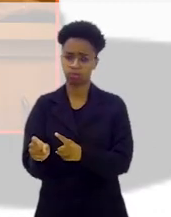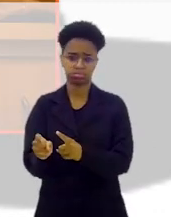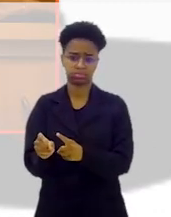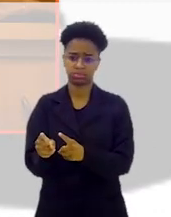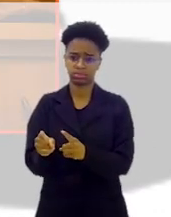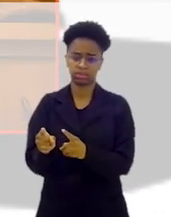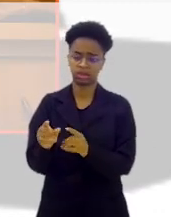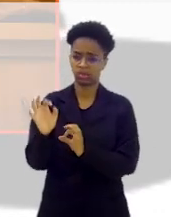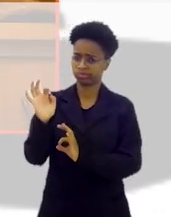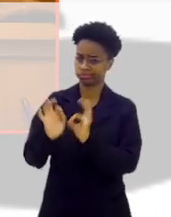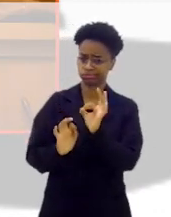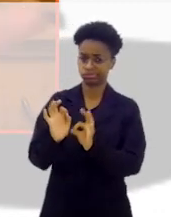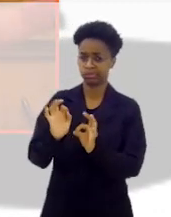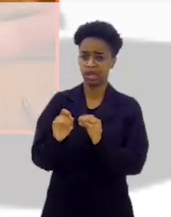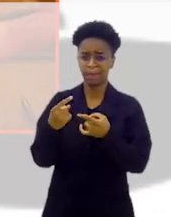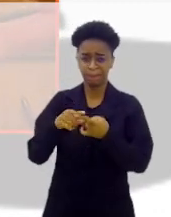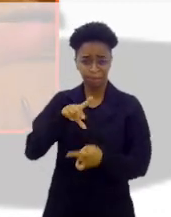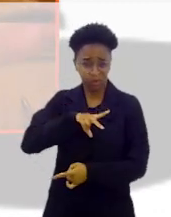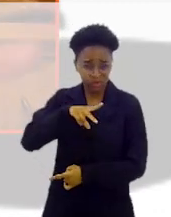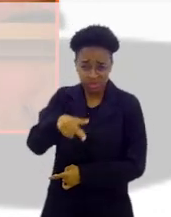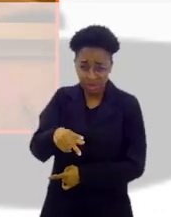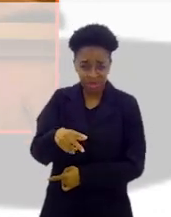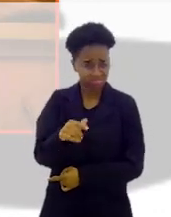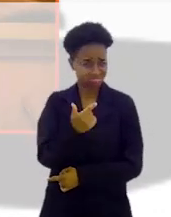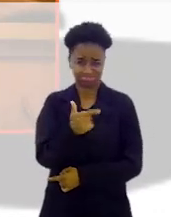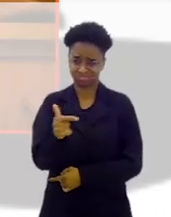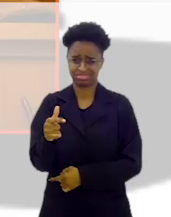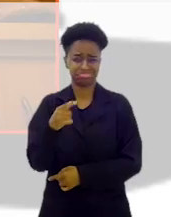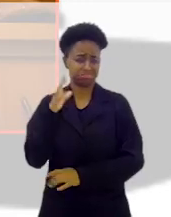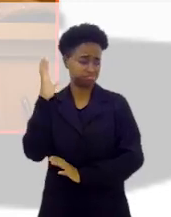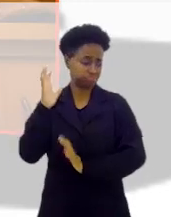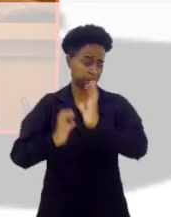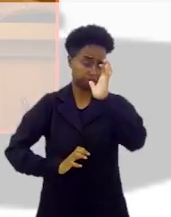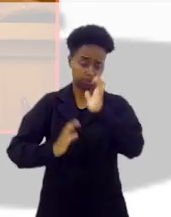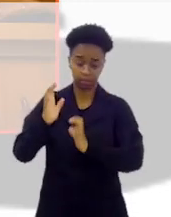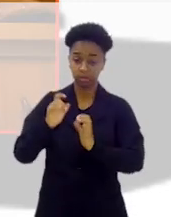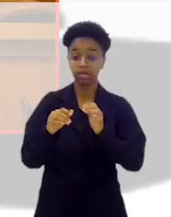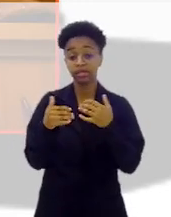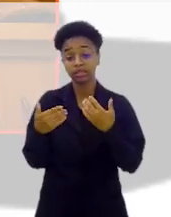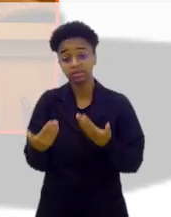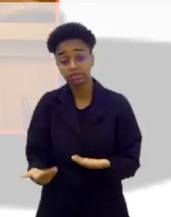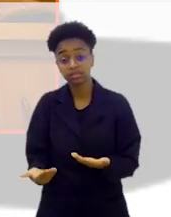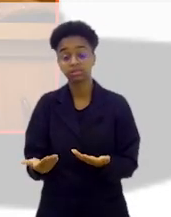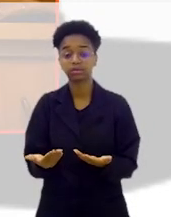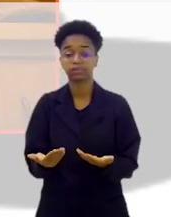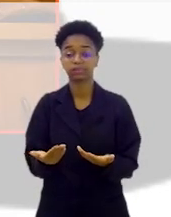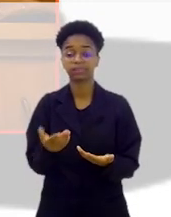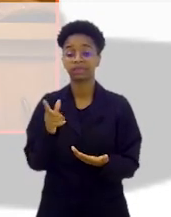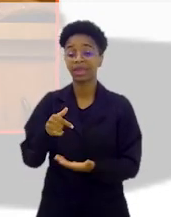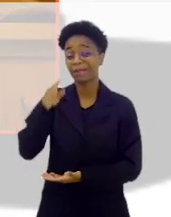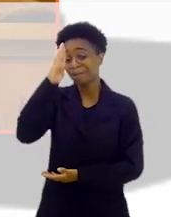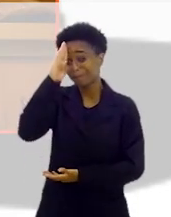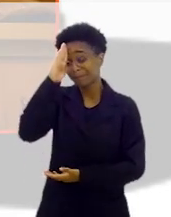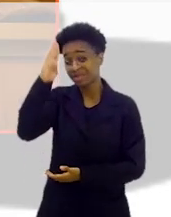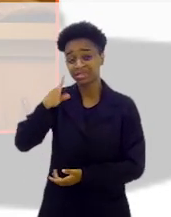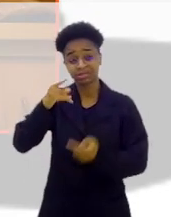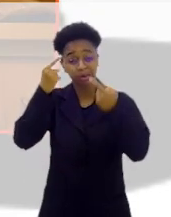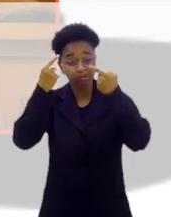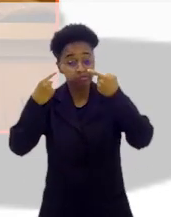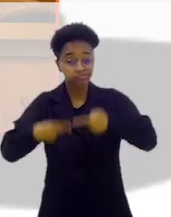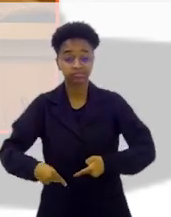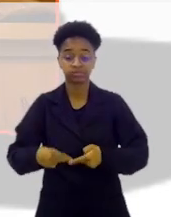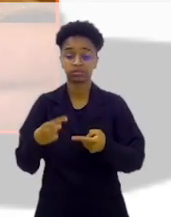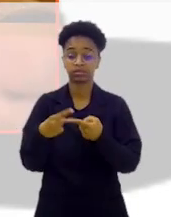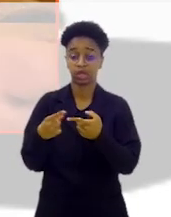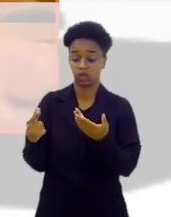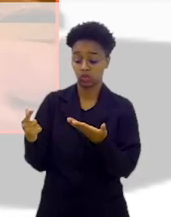radicalmente esse tipo de formulação em Portugal, nem se pode falar nisso e dá briga. Então, esse é o grande confronto,